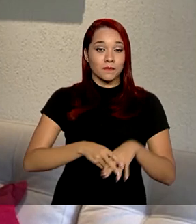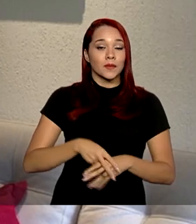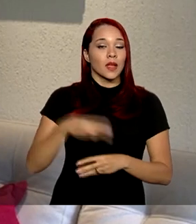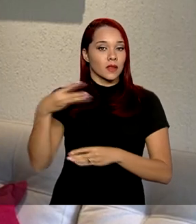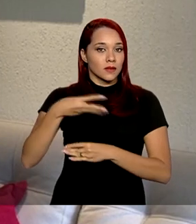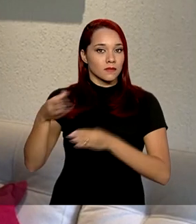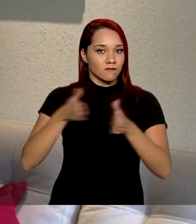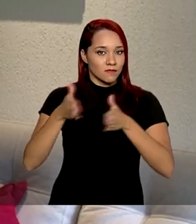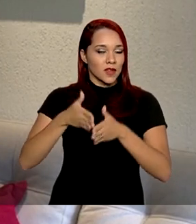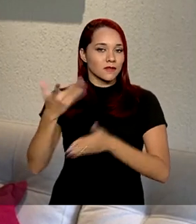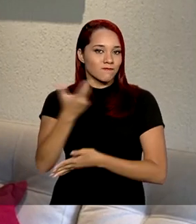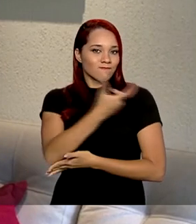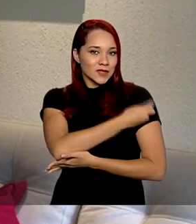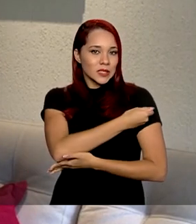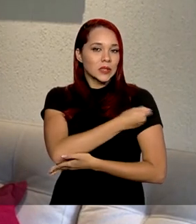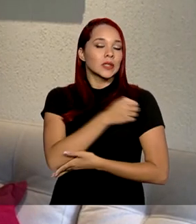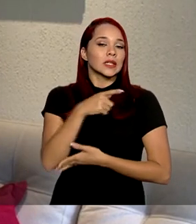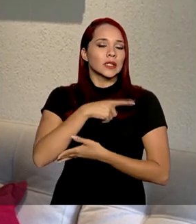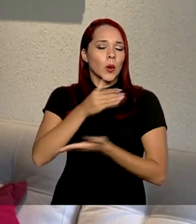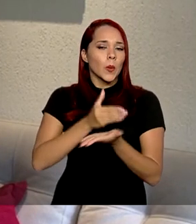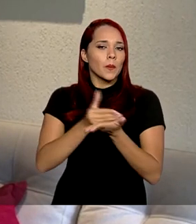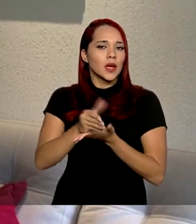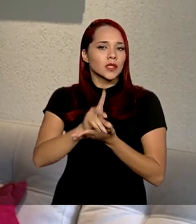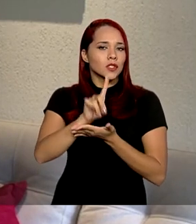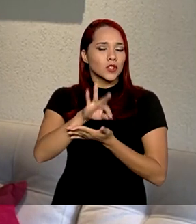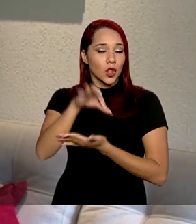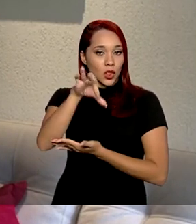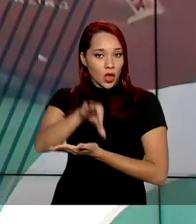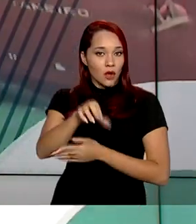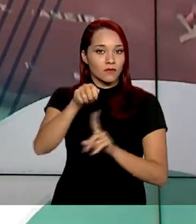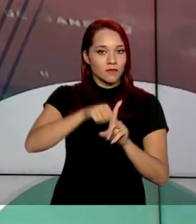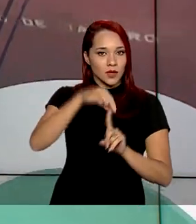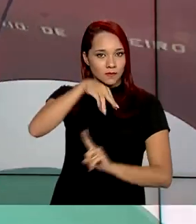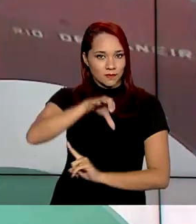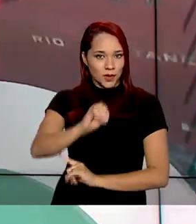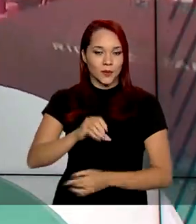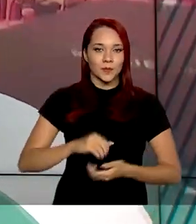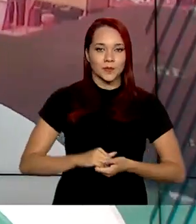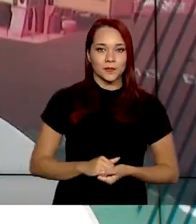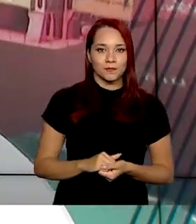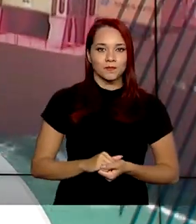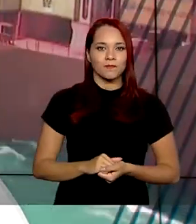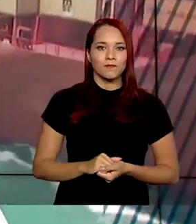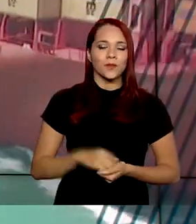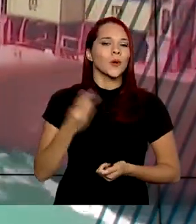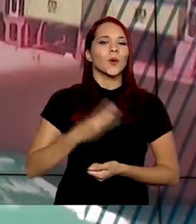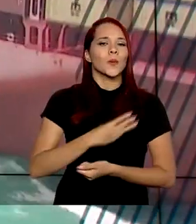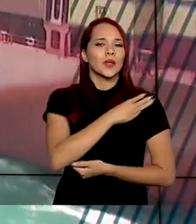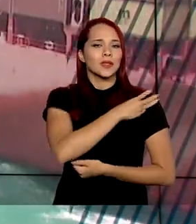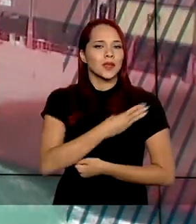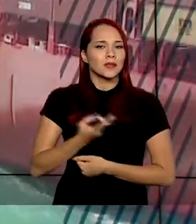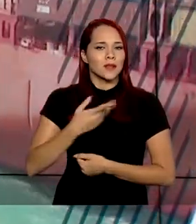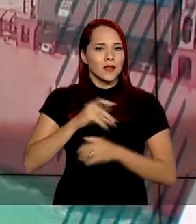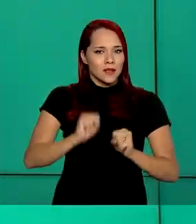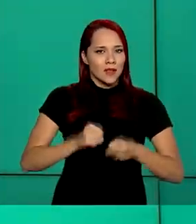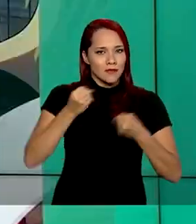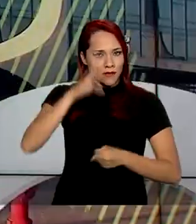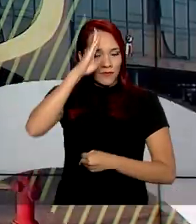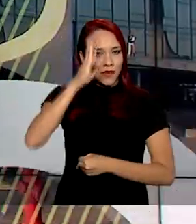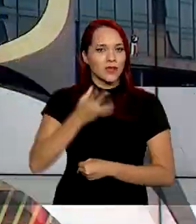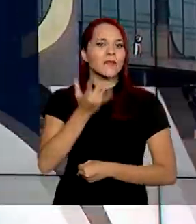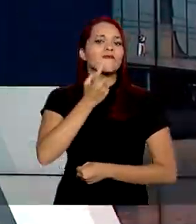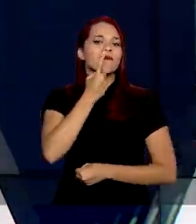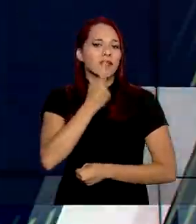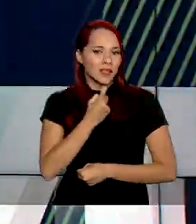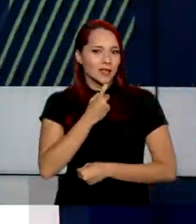vacinação contra a gripe tem início em 9 de maio. O ministro da Defesa, Fernando Azevedo e